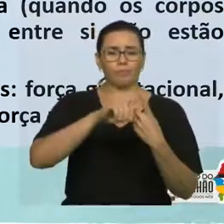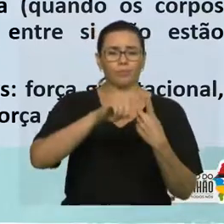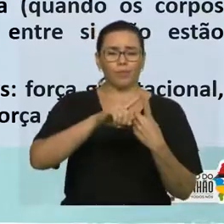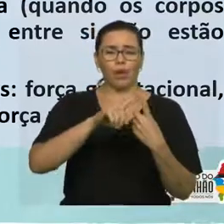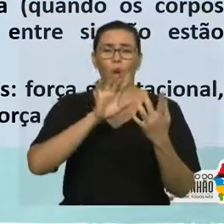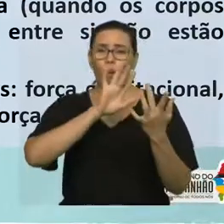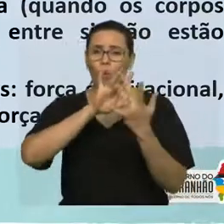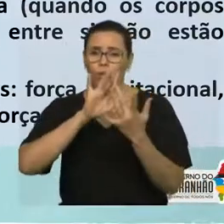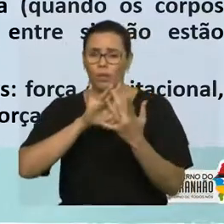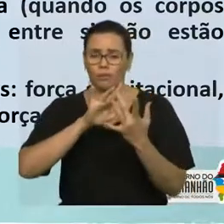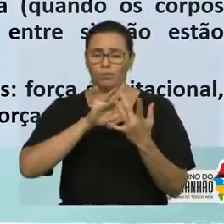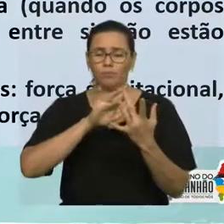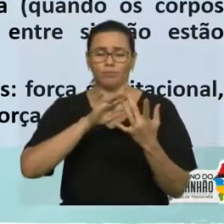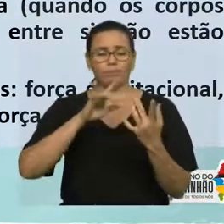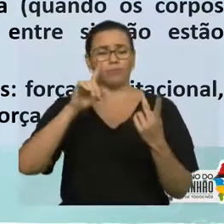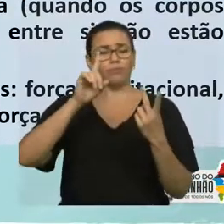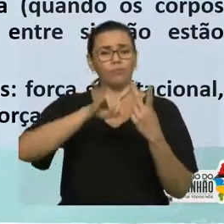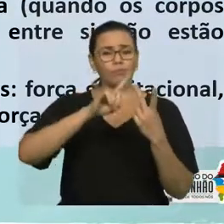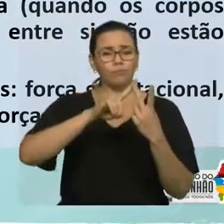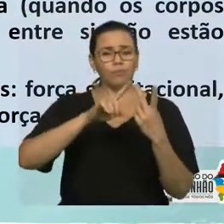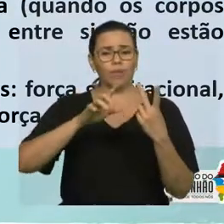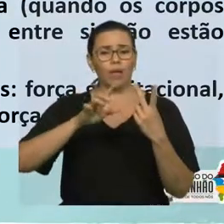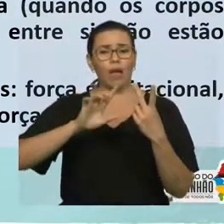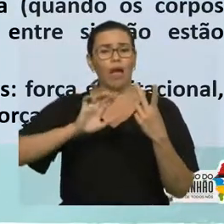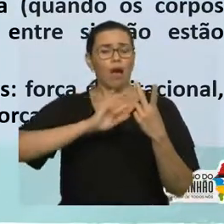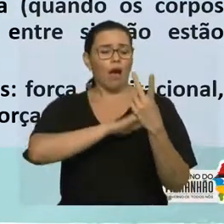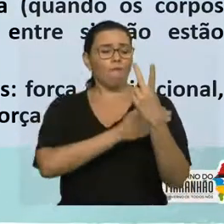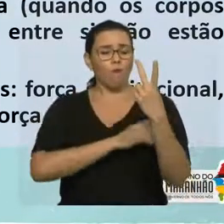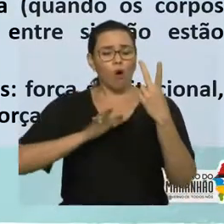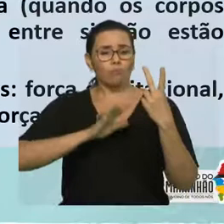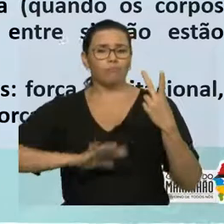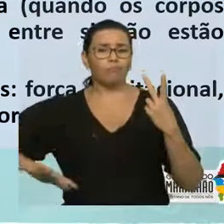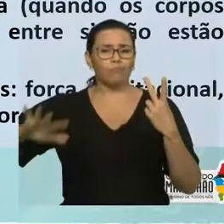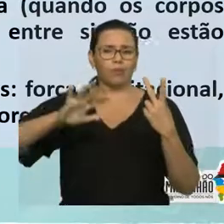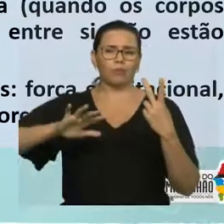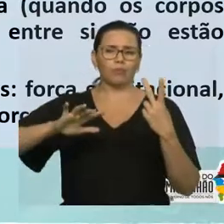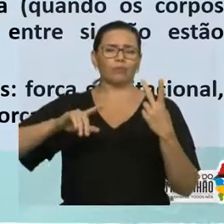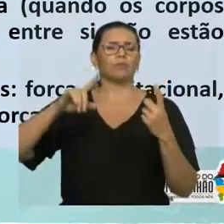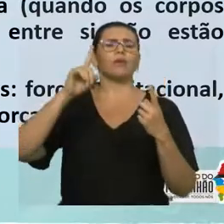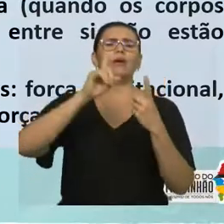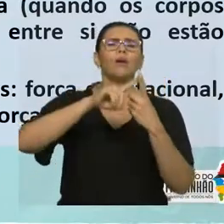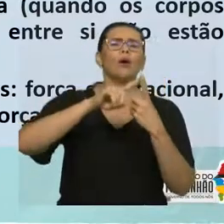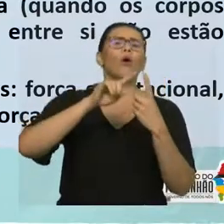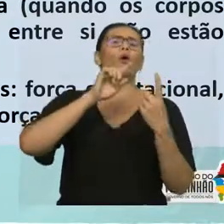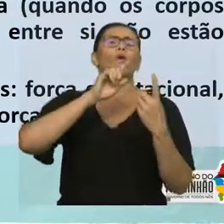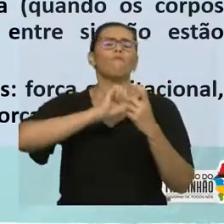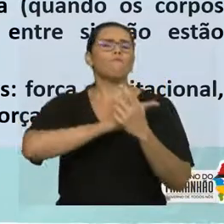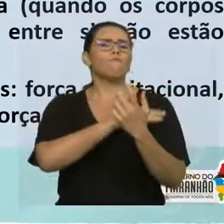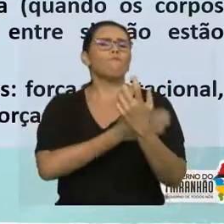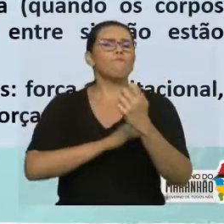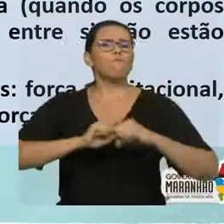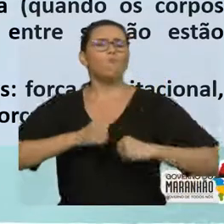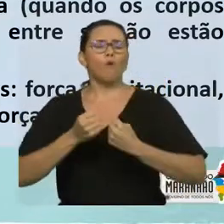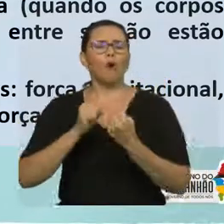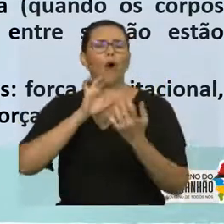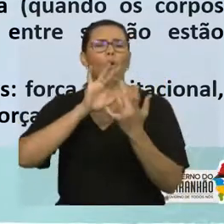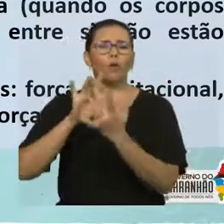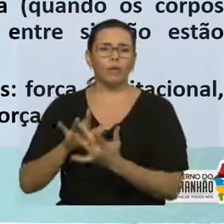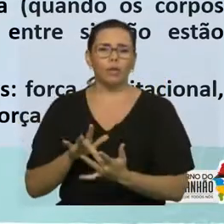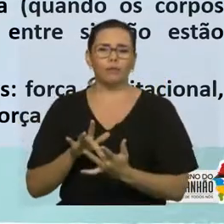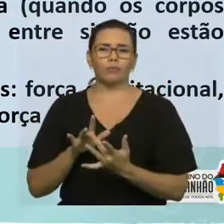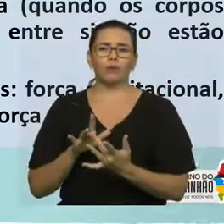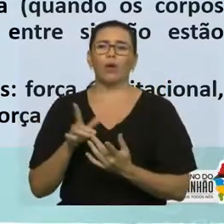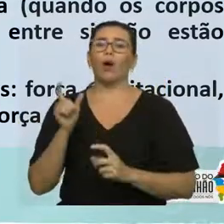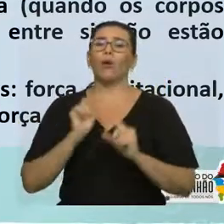campo. O que são as forças de contato? São as forças que necessitam do contato direto. Então, aqui estão